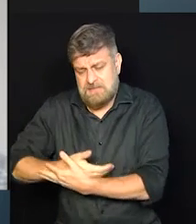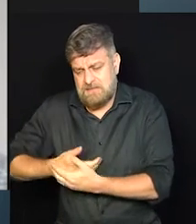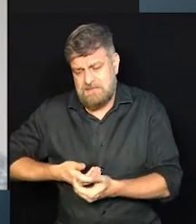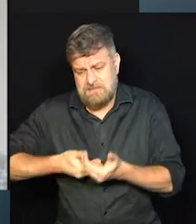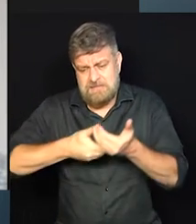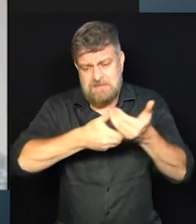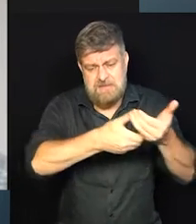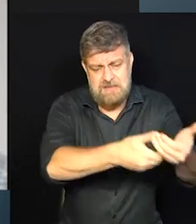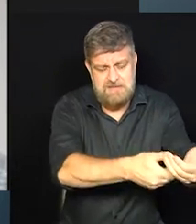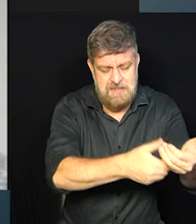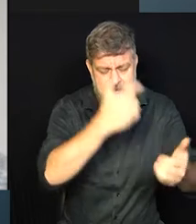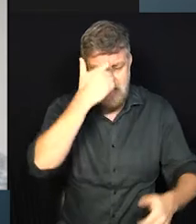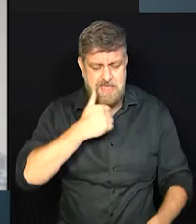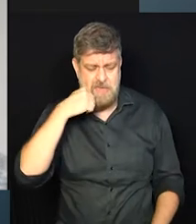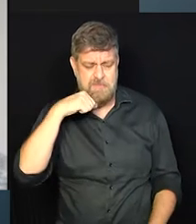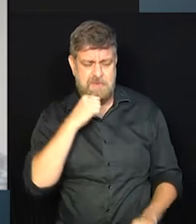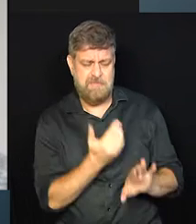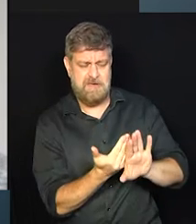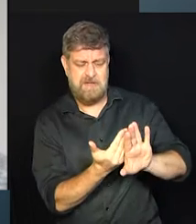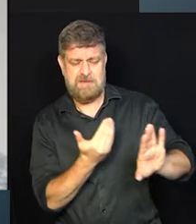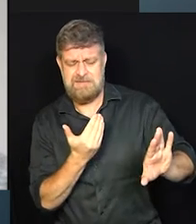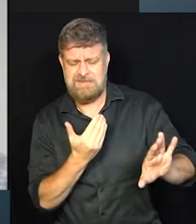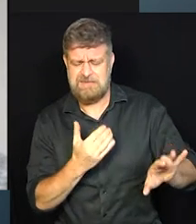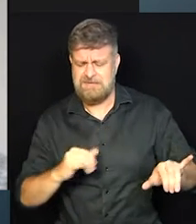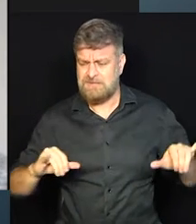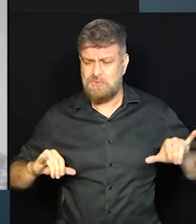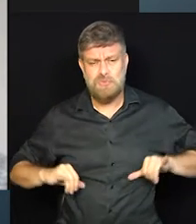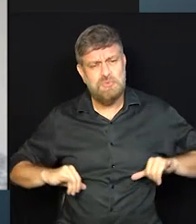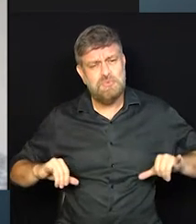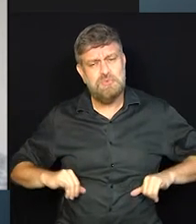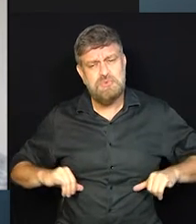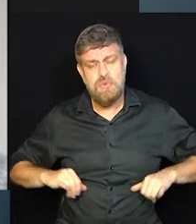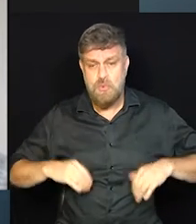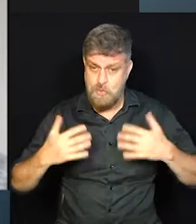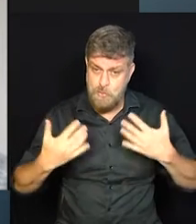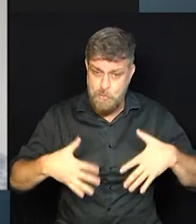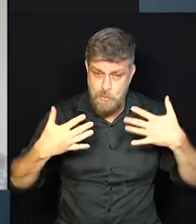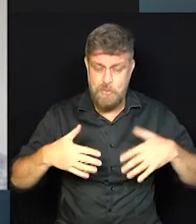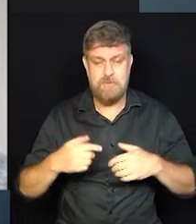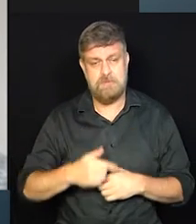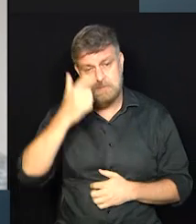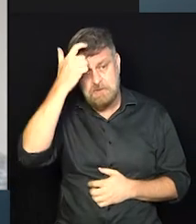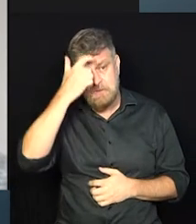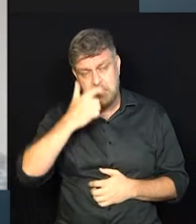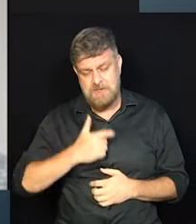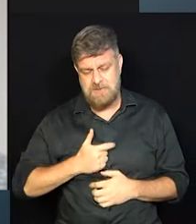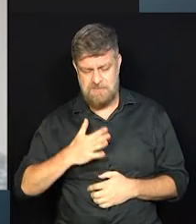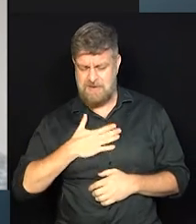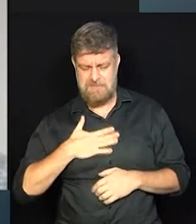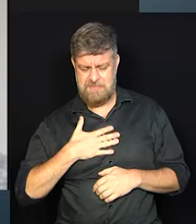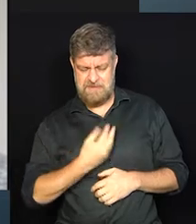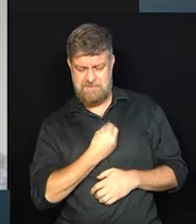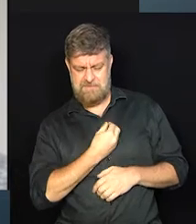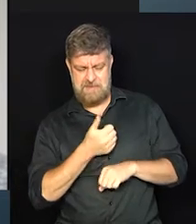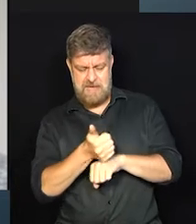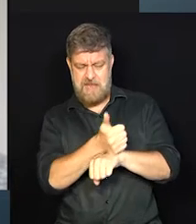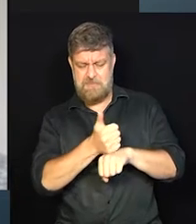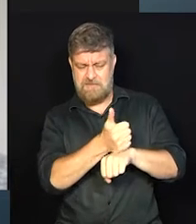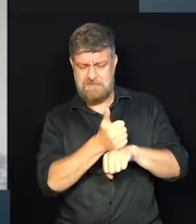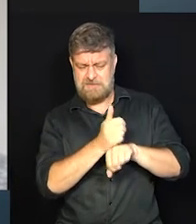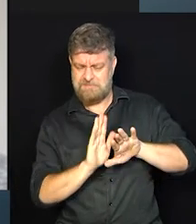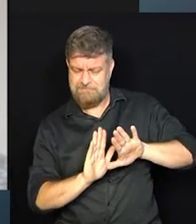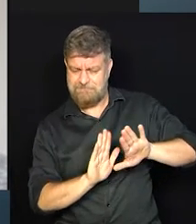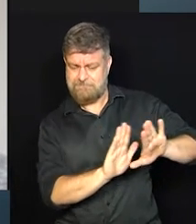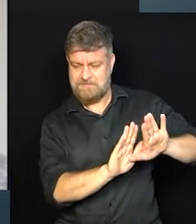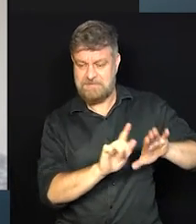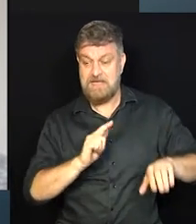tempo, longe da mãe, aquilo para mim foi um pouco dolorido, sabe? Então, eu decidi abrir mão de tudo da minha carreira, né? Para poder